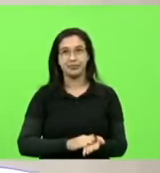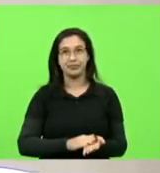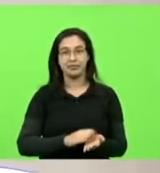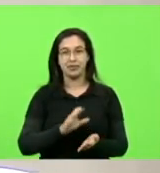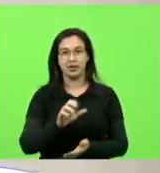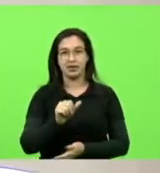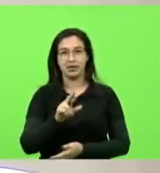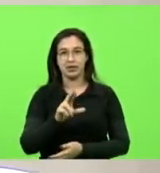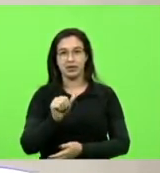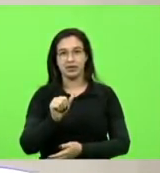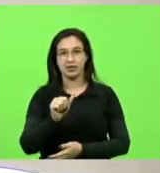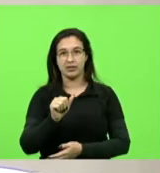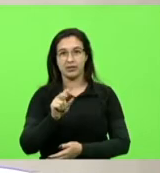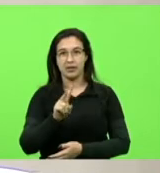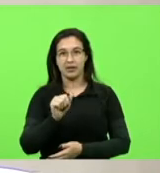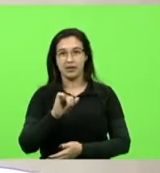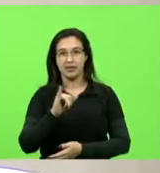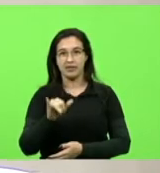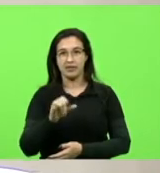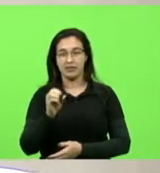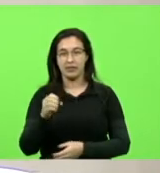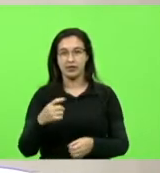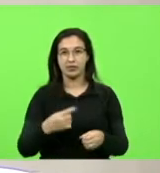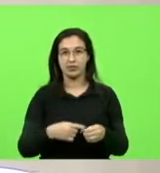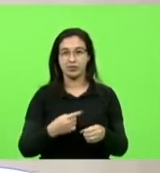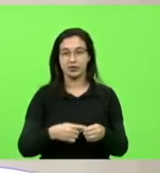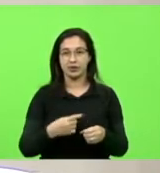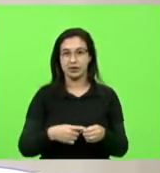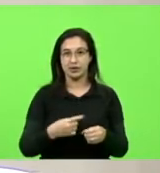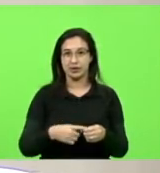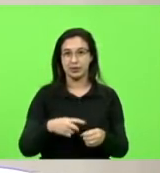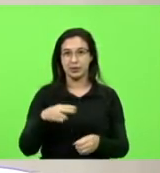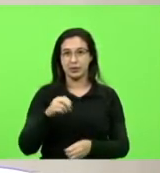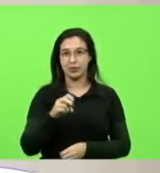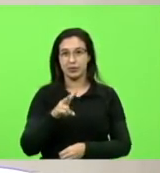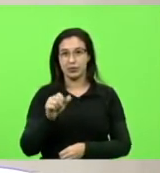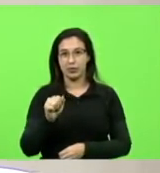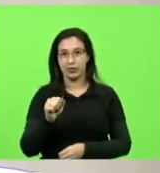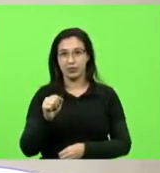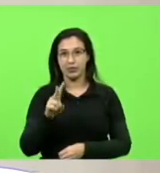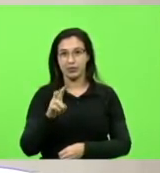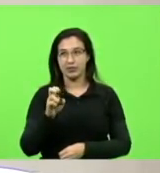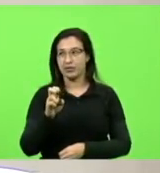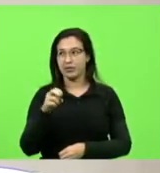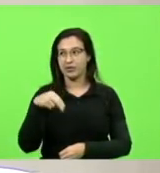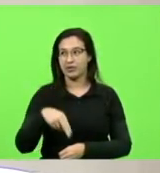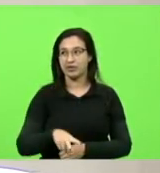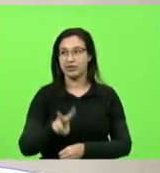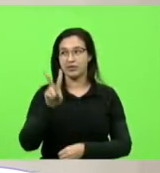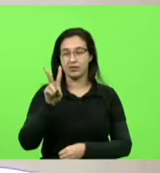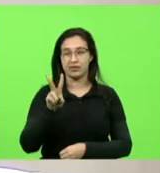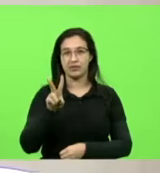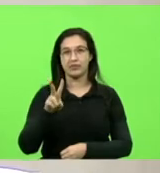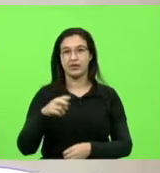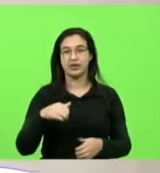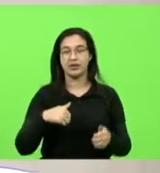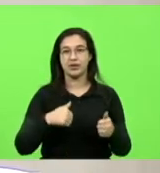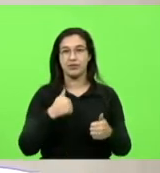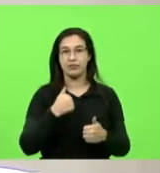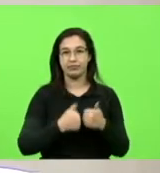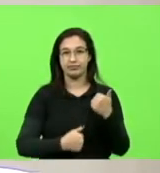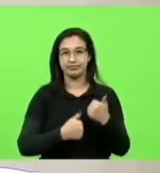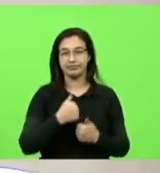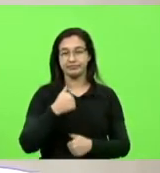Futebol Clube do município de Nova Veneza, pelo seu ingresso no futebol profissional do Estado de Santa Catarina.